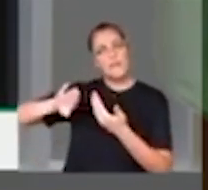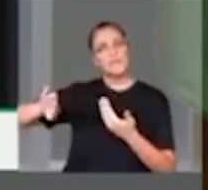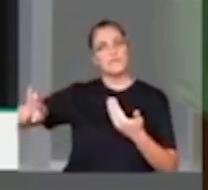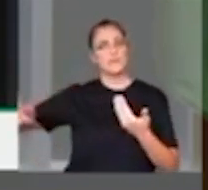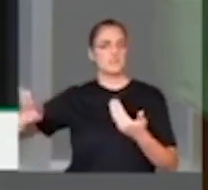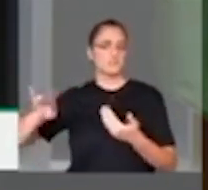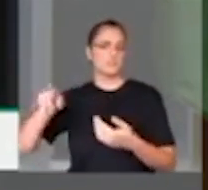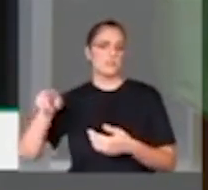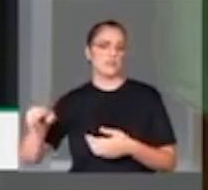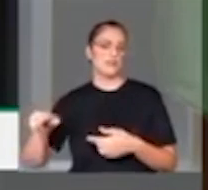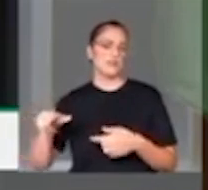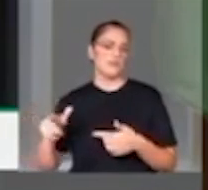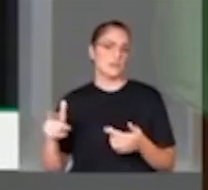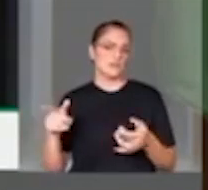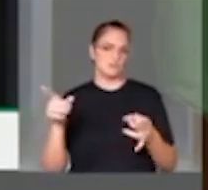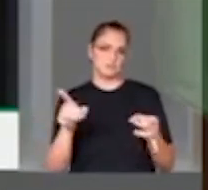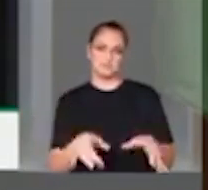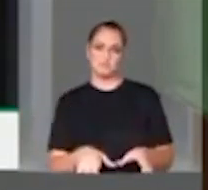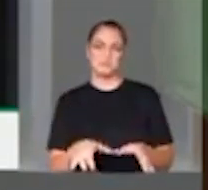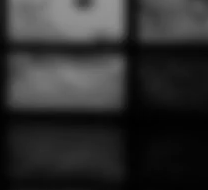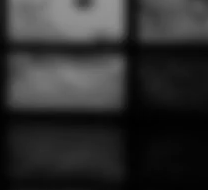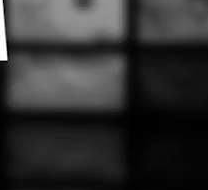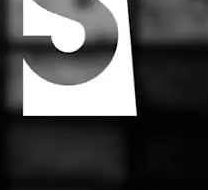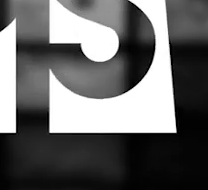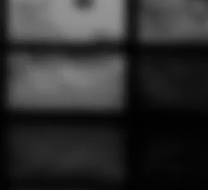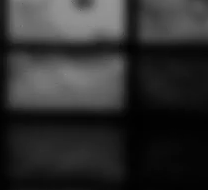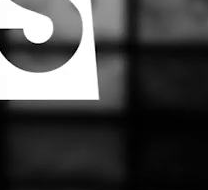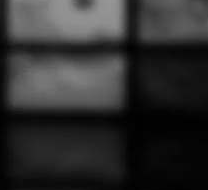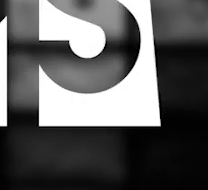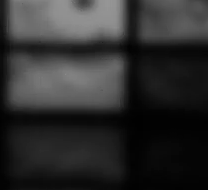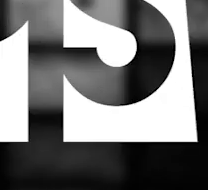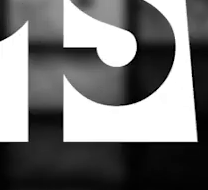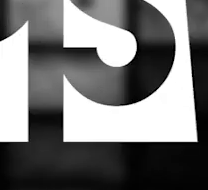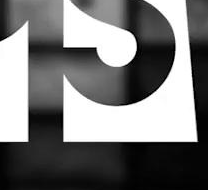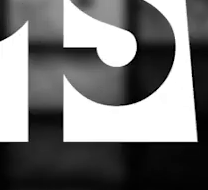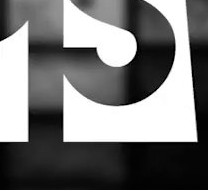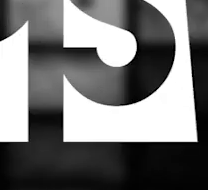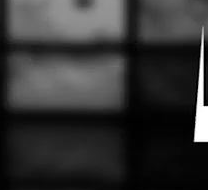de todo inquérito, para que a gente possa ter um resultado. Tchau, tchau, tchau, tchau, tchau.